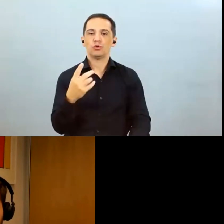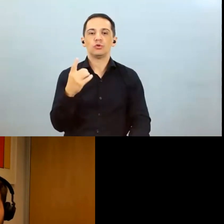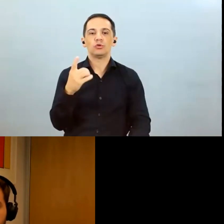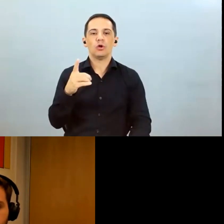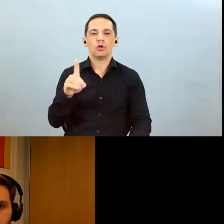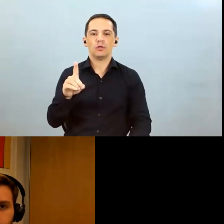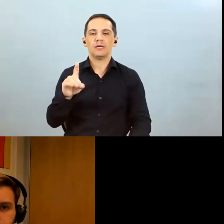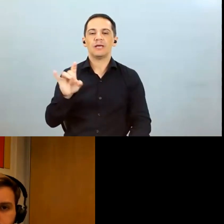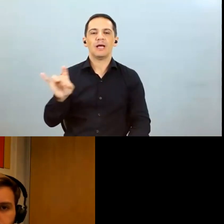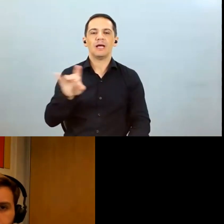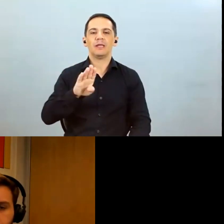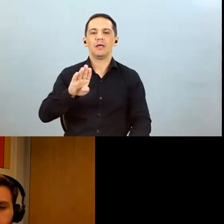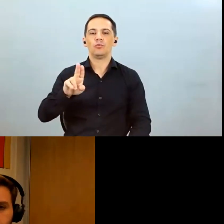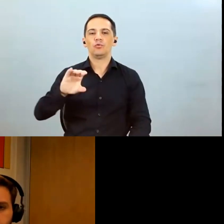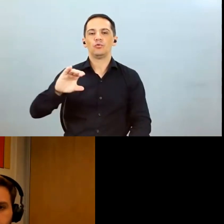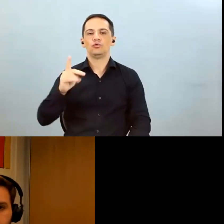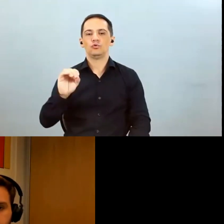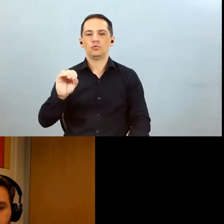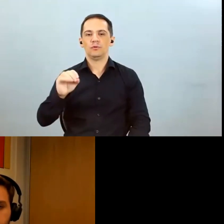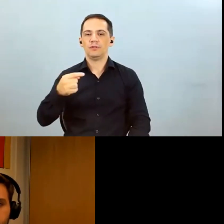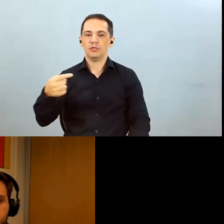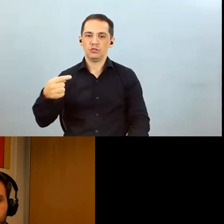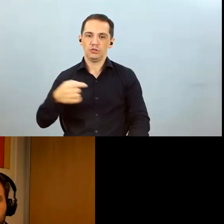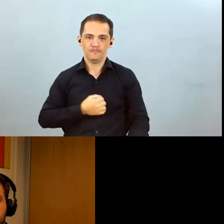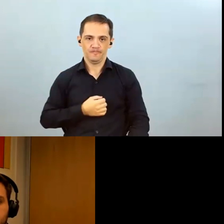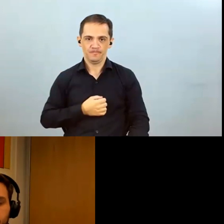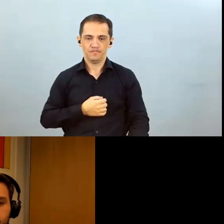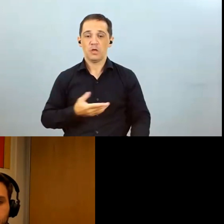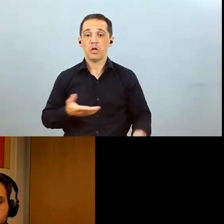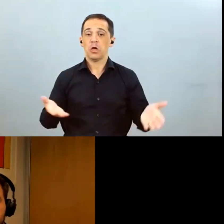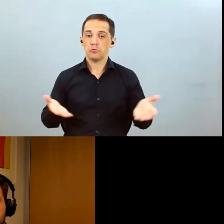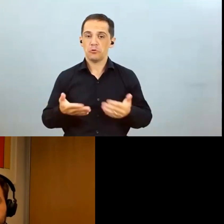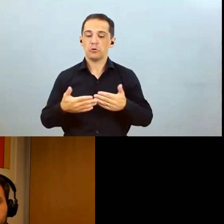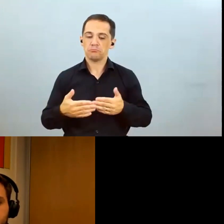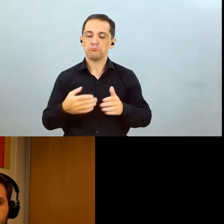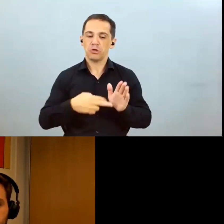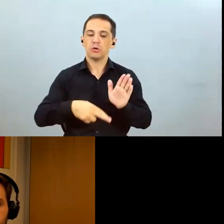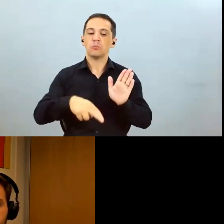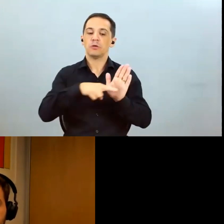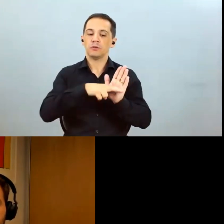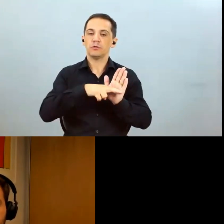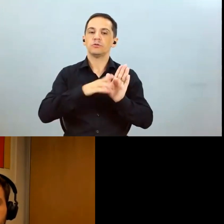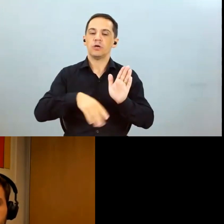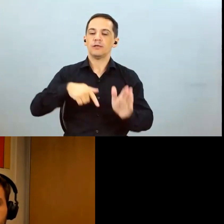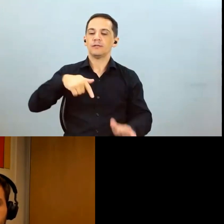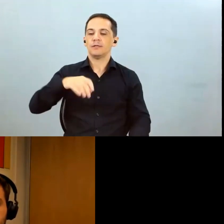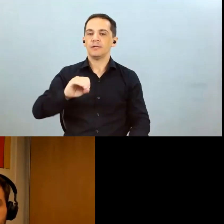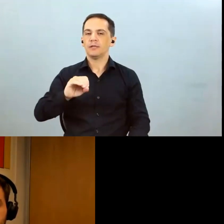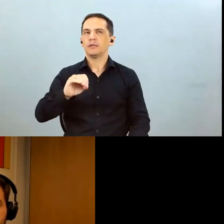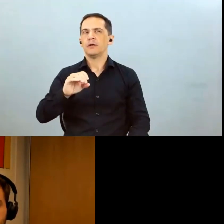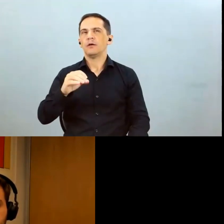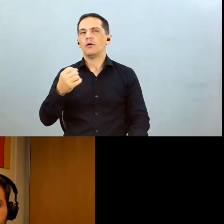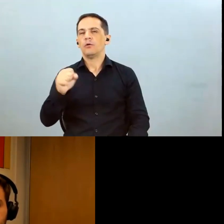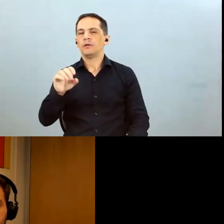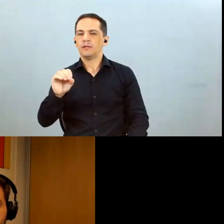na soja no mercado doméstico agora já está recuperando já está a 70 centavos 80 centavos o prêmio agora mas ainda